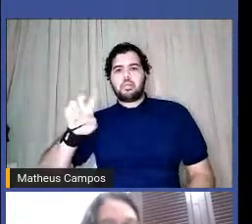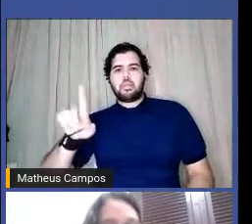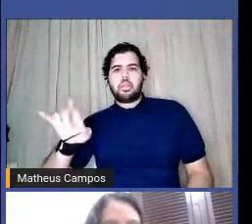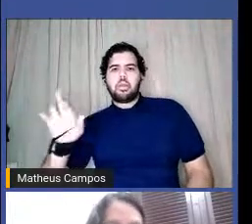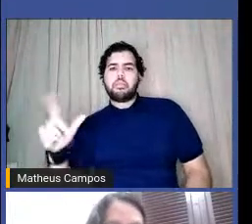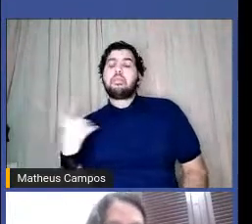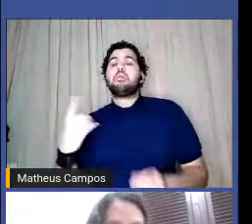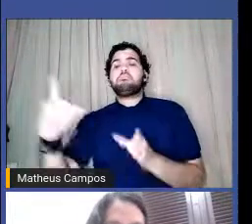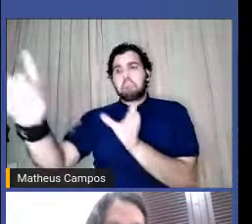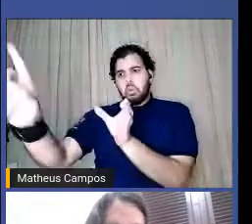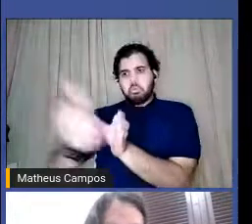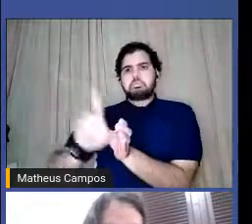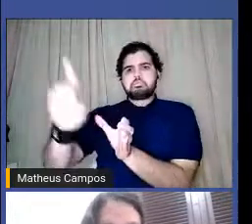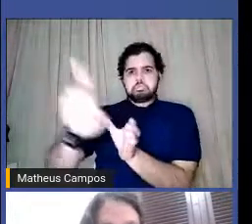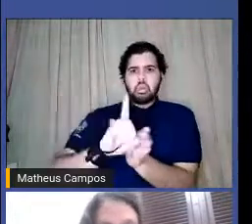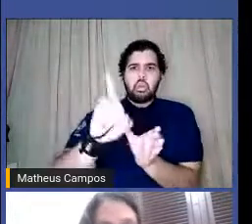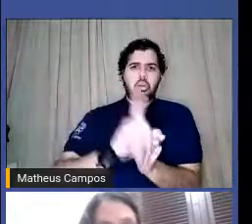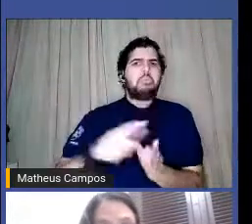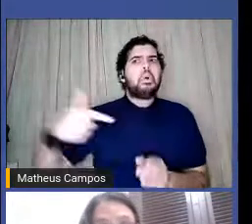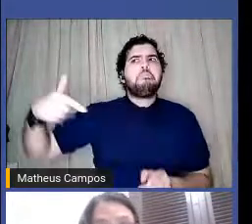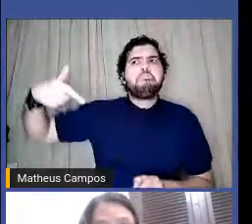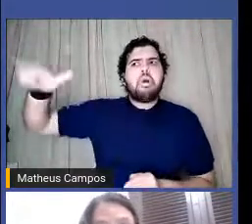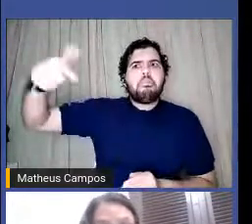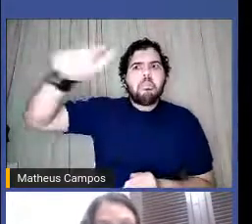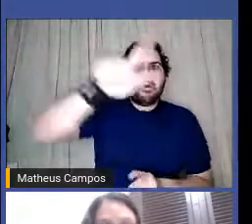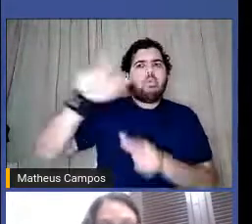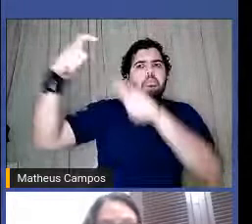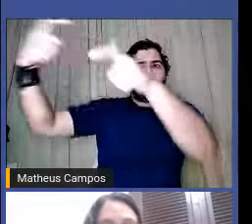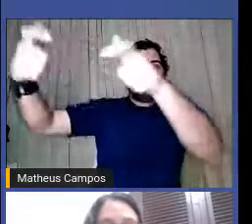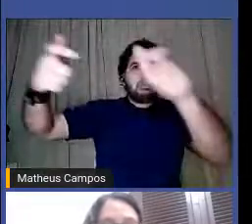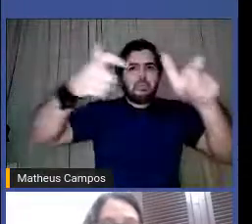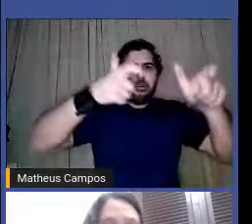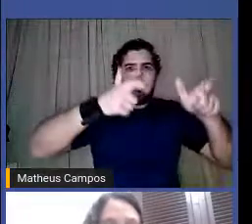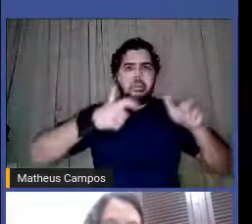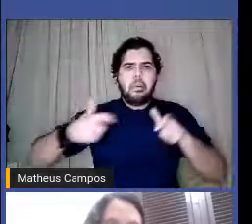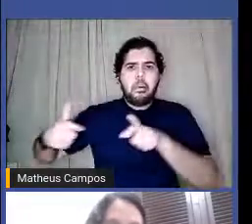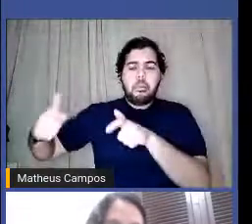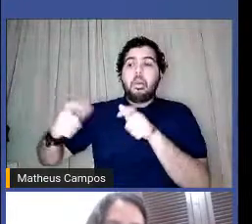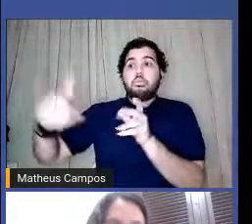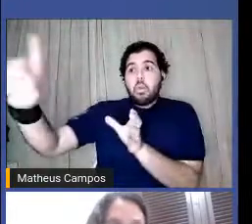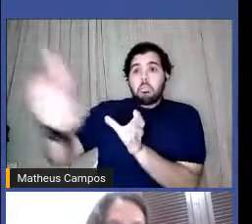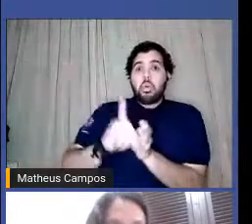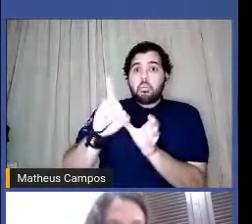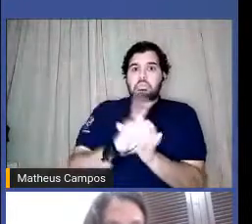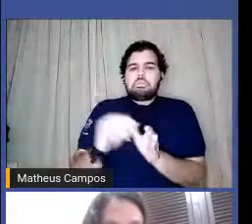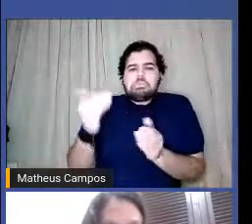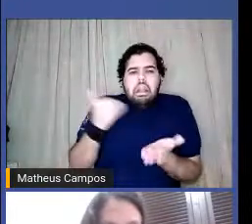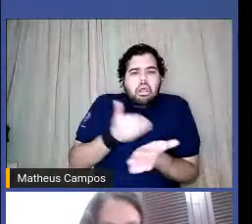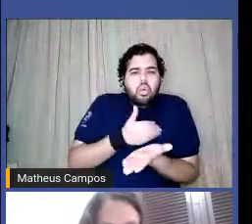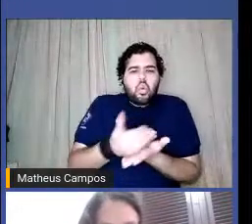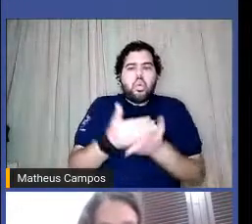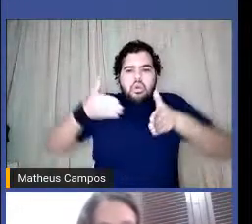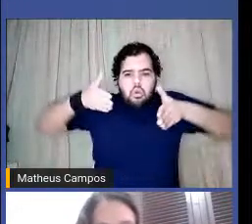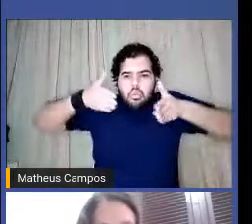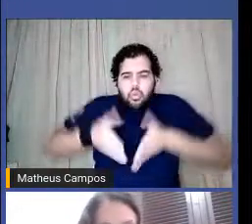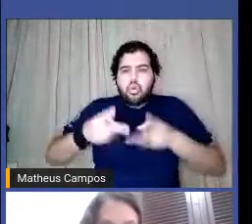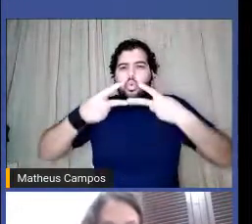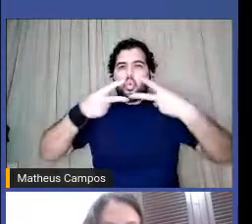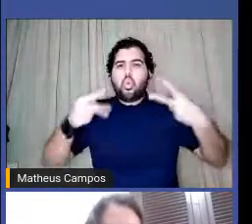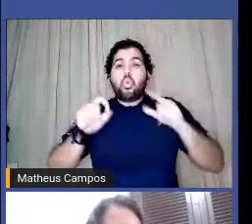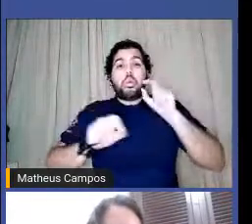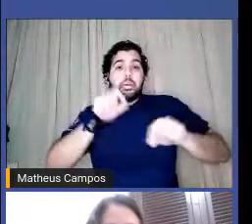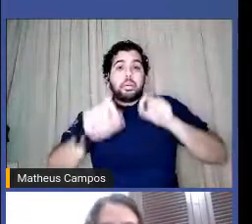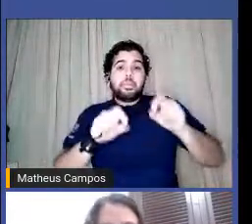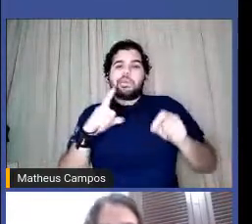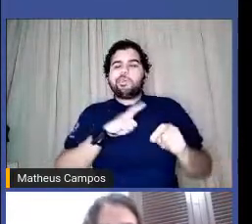chegando várias pessoas de outros lugares, e a gente foi inicialmente se voltando para a página por conta da questão